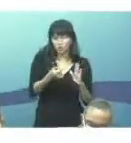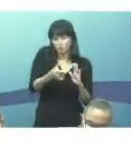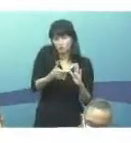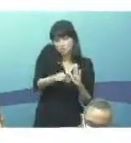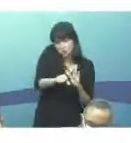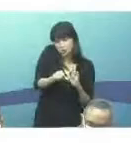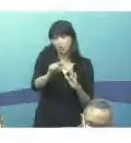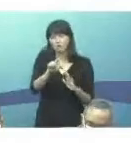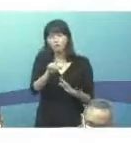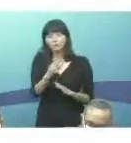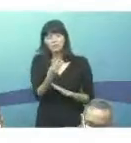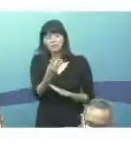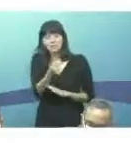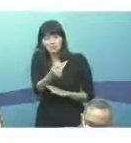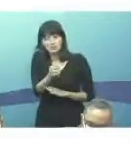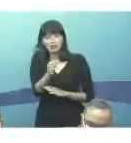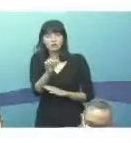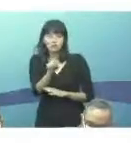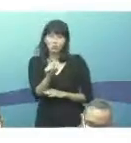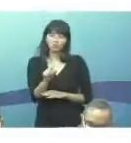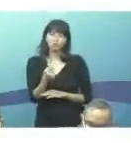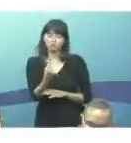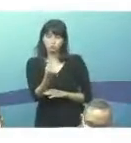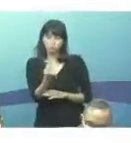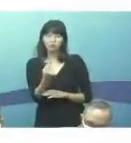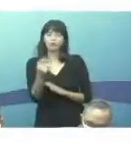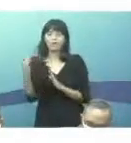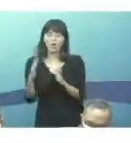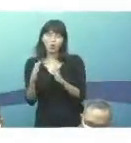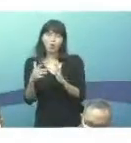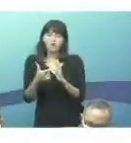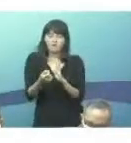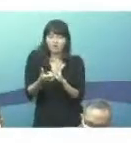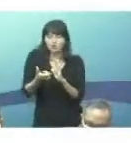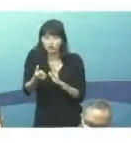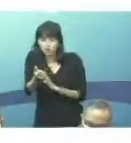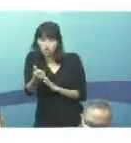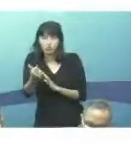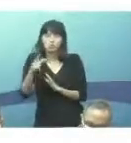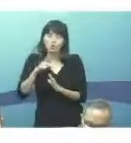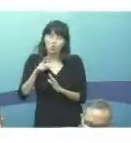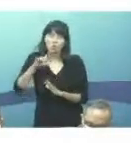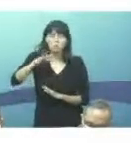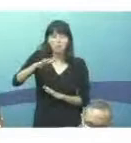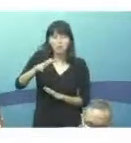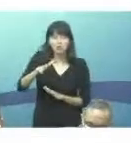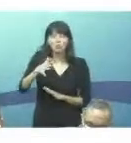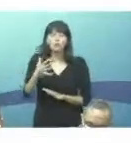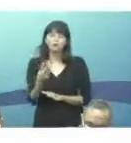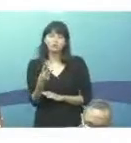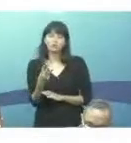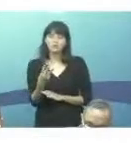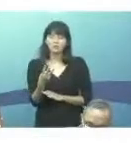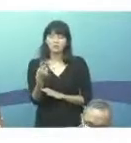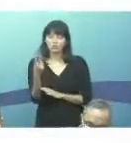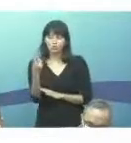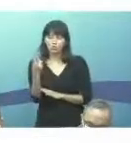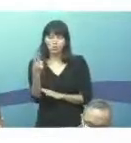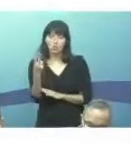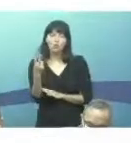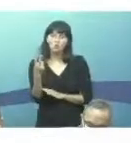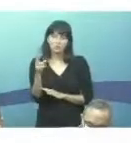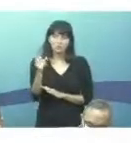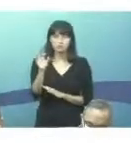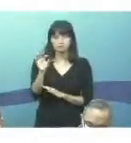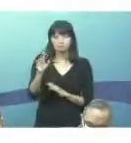37.1%. Em 2020 e 2021, ficamos com a incidência de aproximadamente de 32 por 100